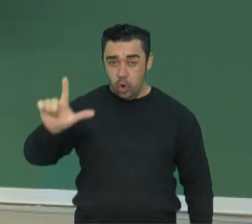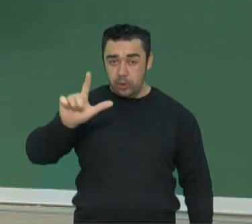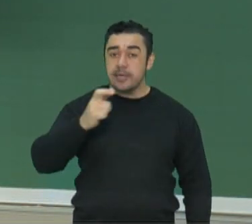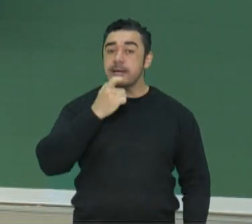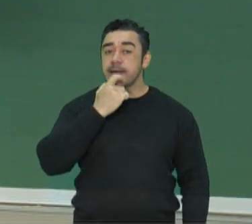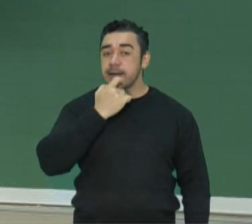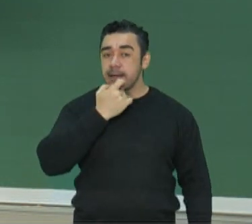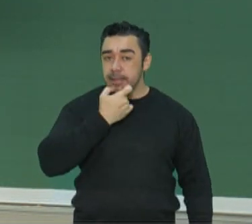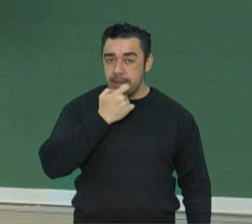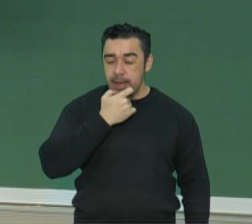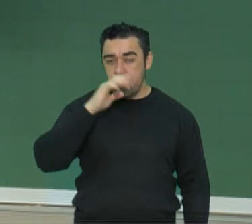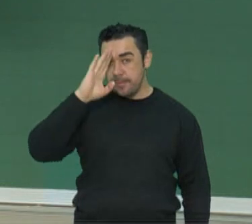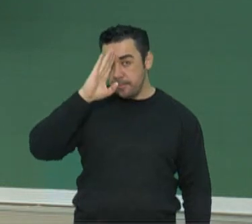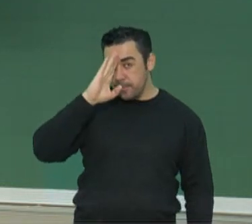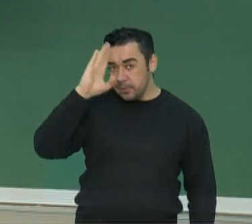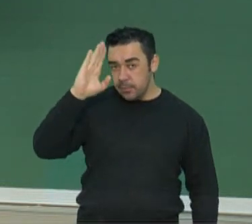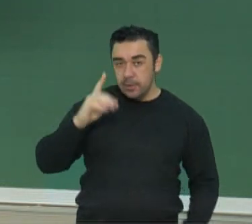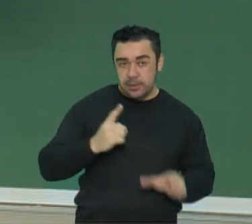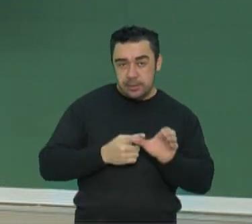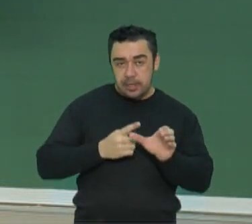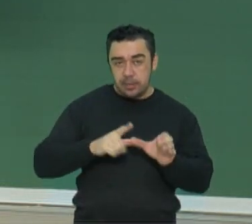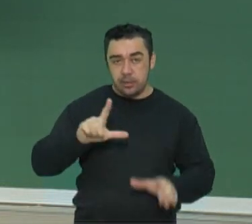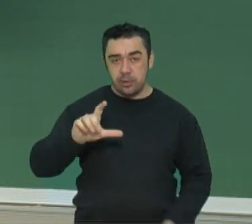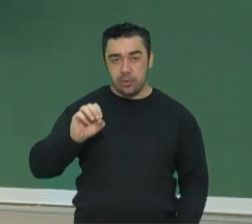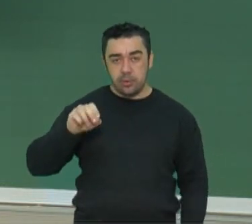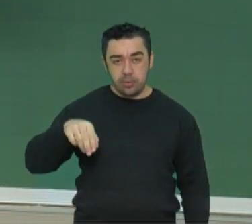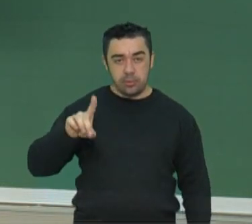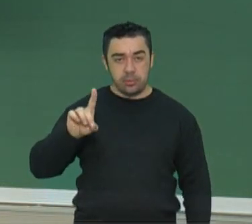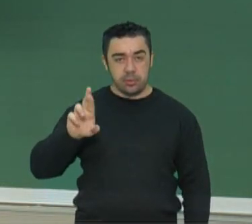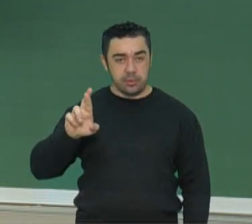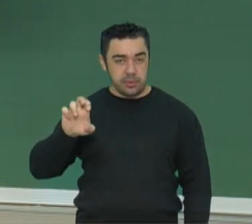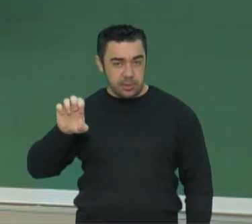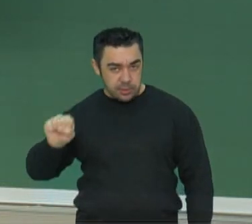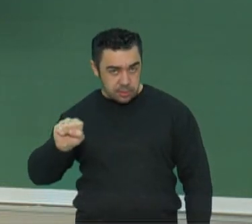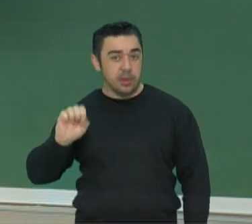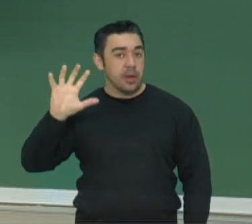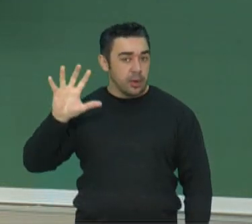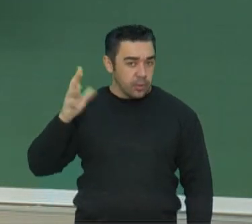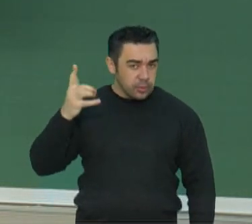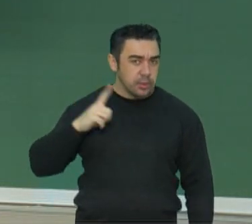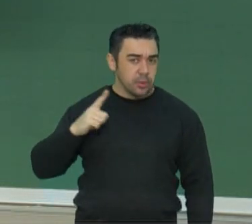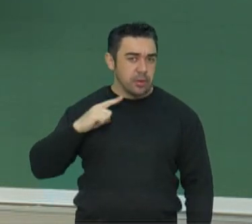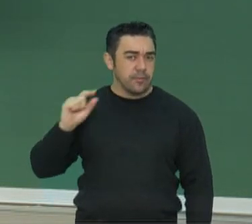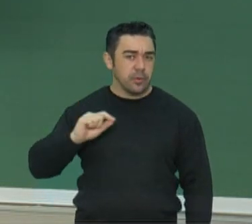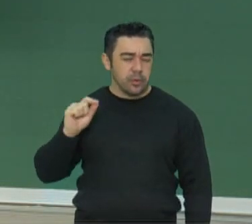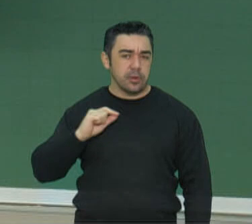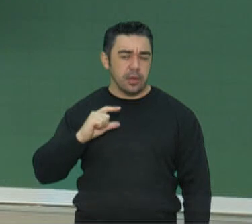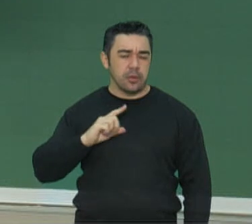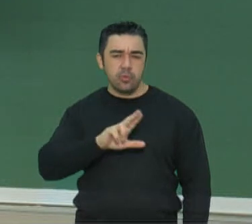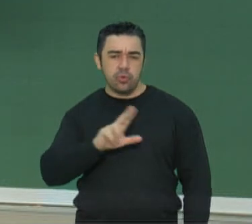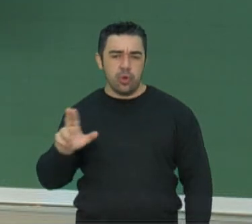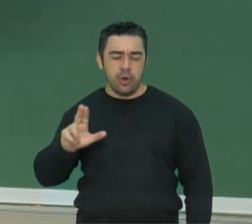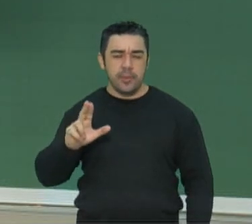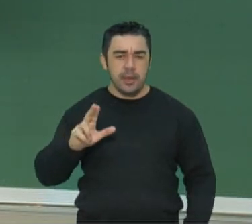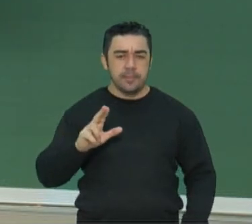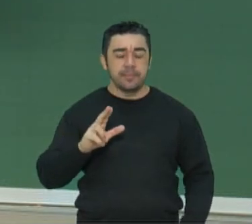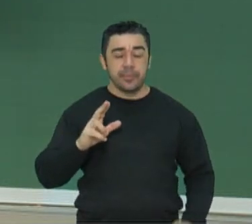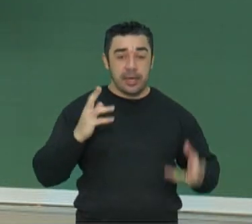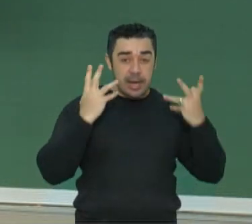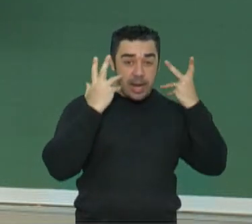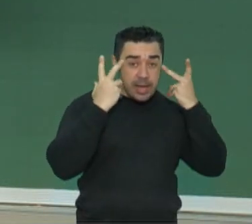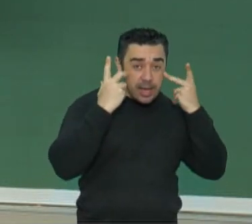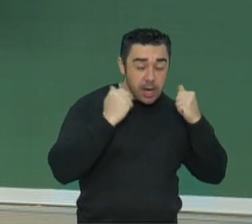no geral e principalmente Londres, foi atacada na Operação Leão Marinho, quando a